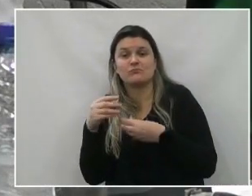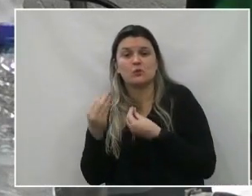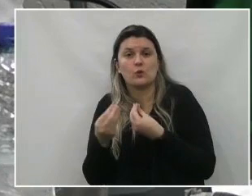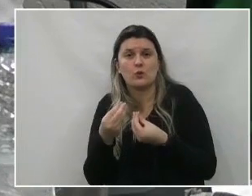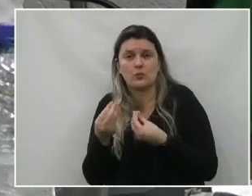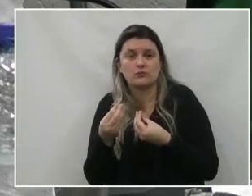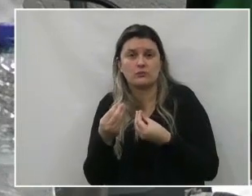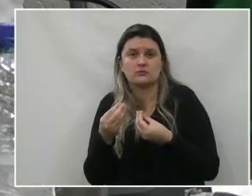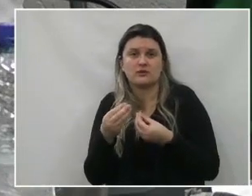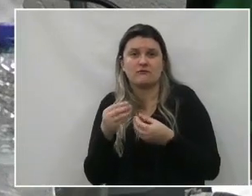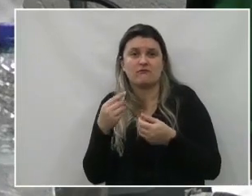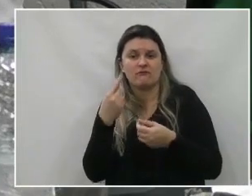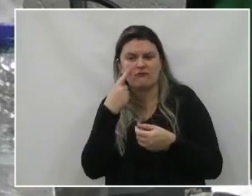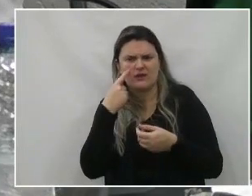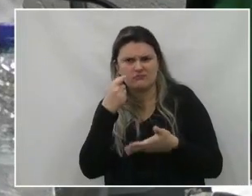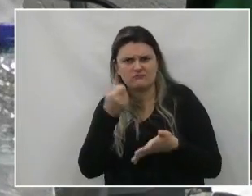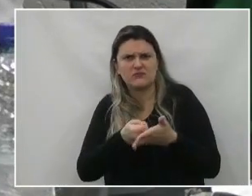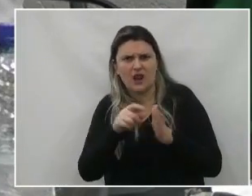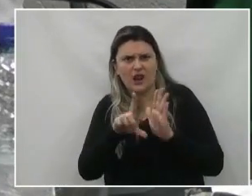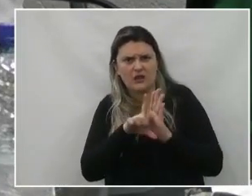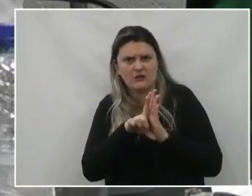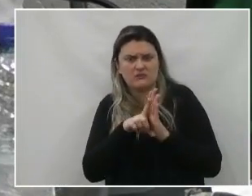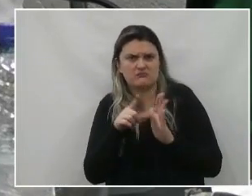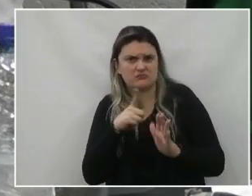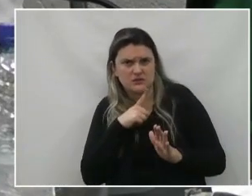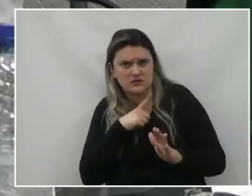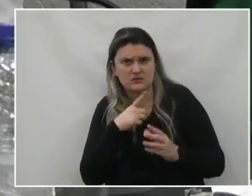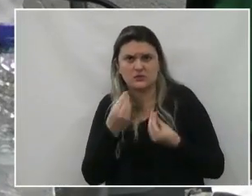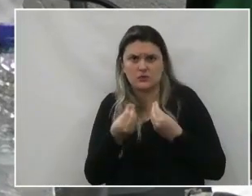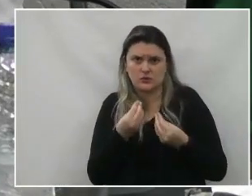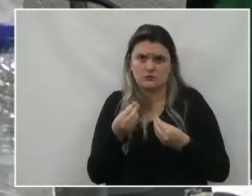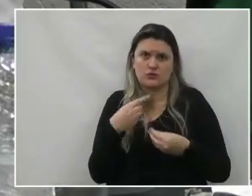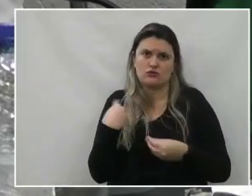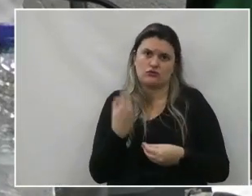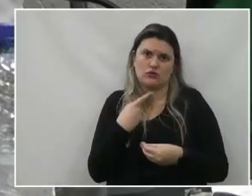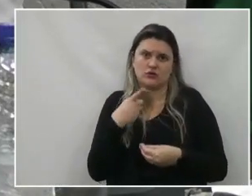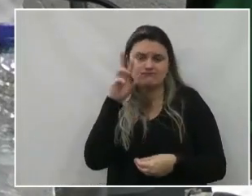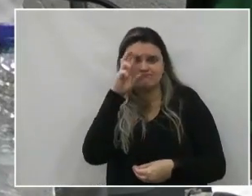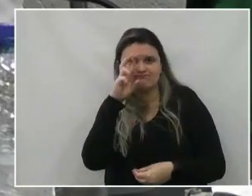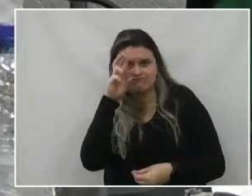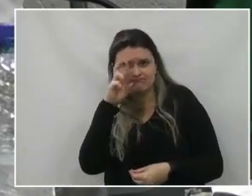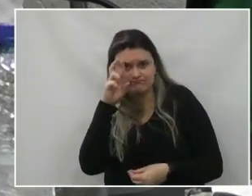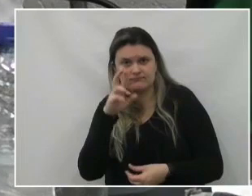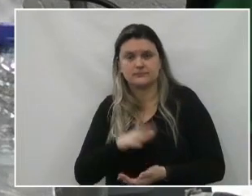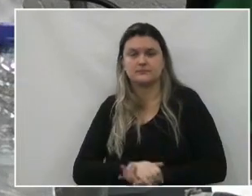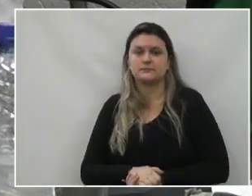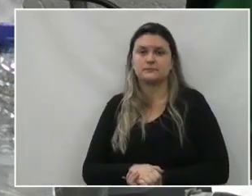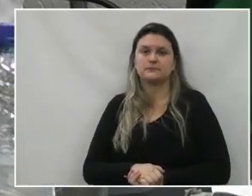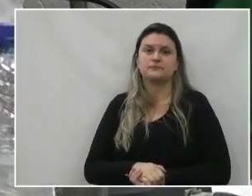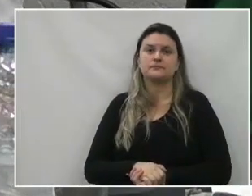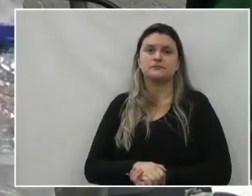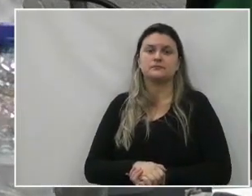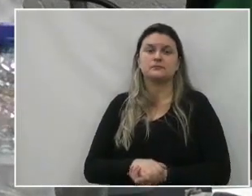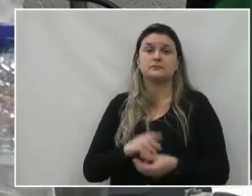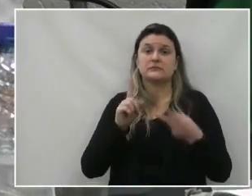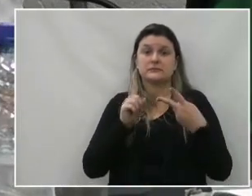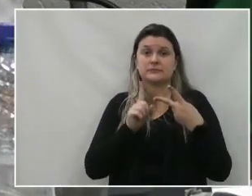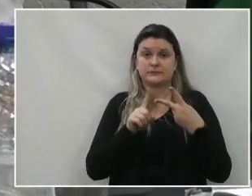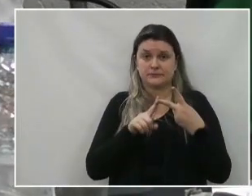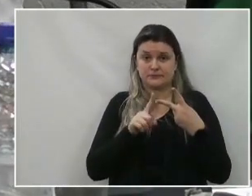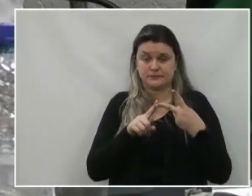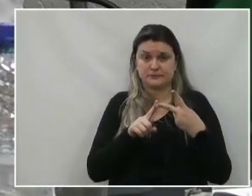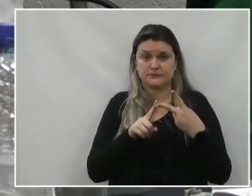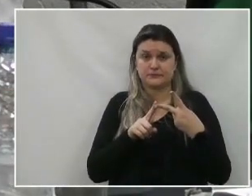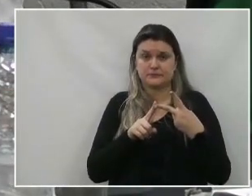para que a gente possa, de repente, e se for o caso aí, tomar as providências a que nos cabe. E o segundo